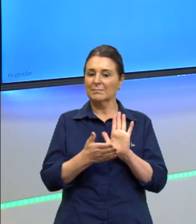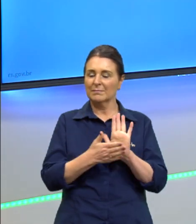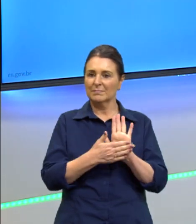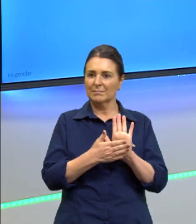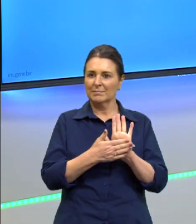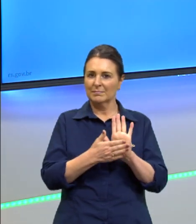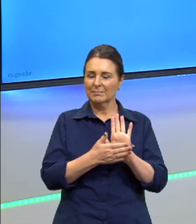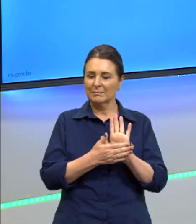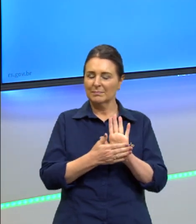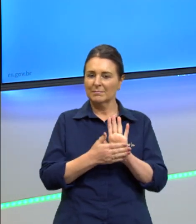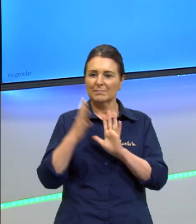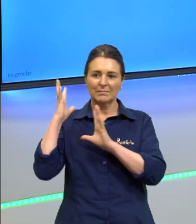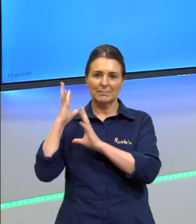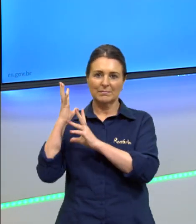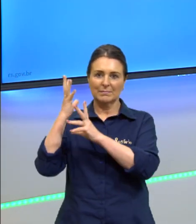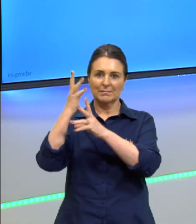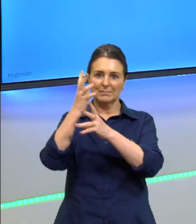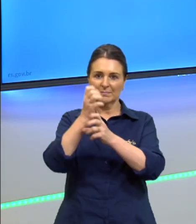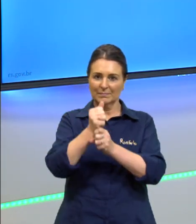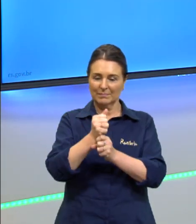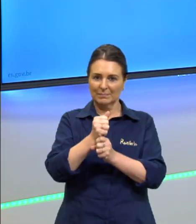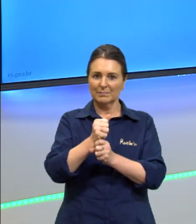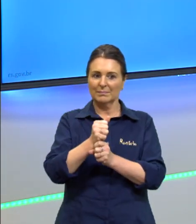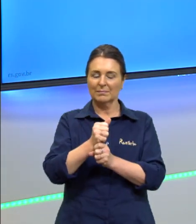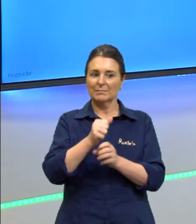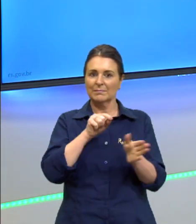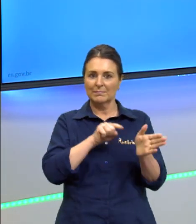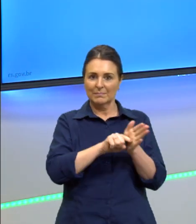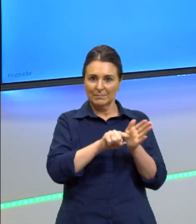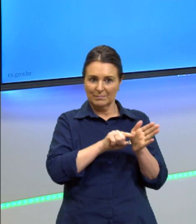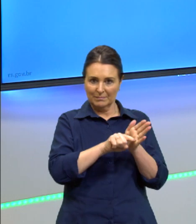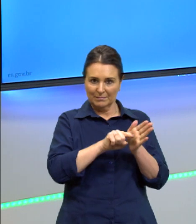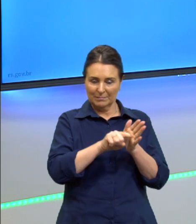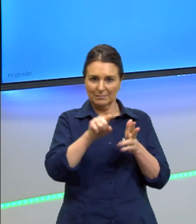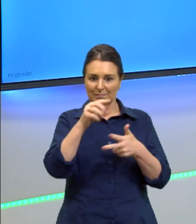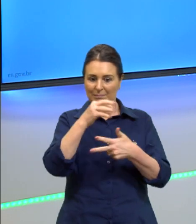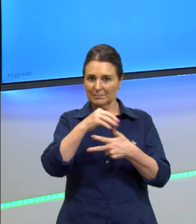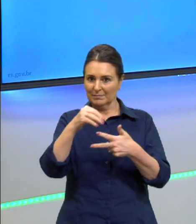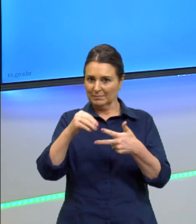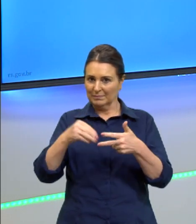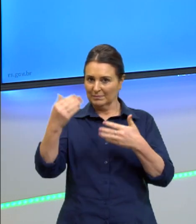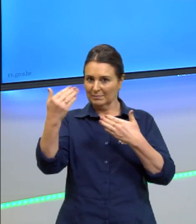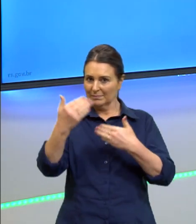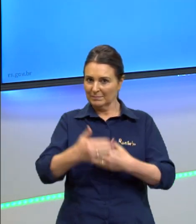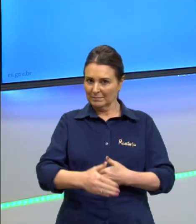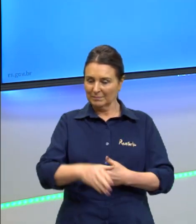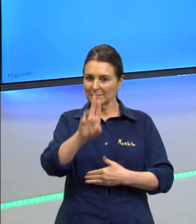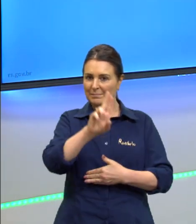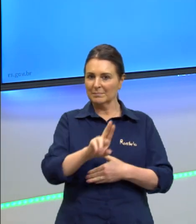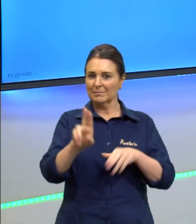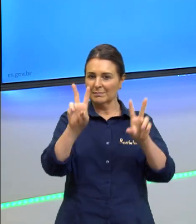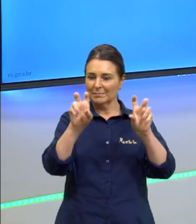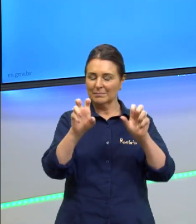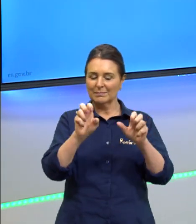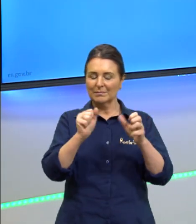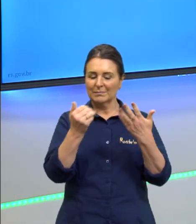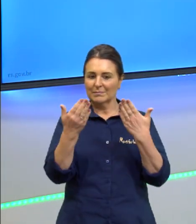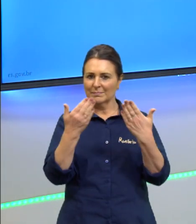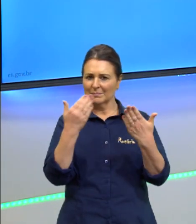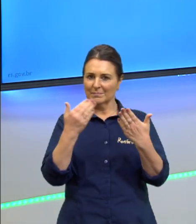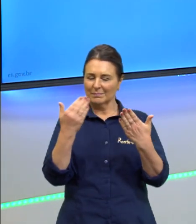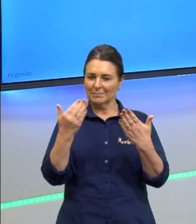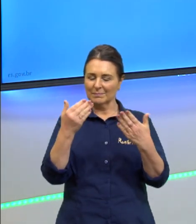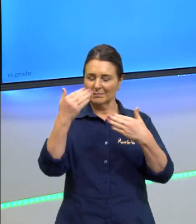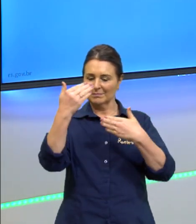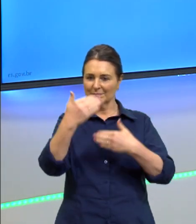a fazer aí uma retomada das questões do Enem com essa temática e estamos então analisando essas provas.